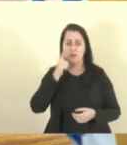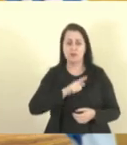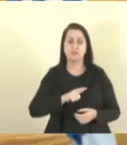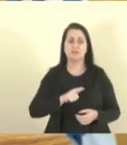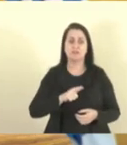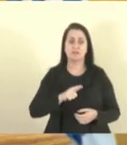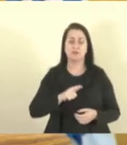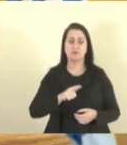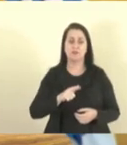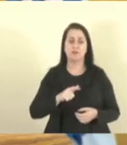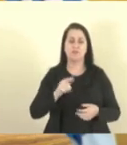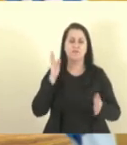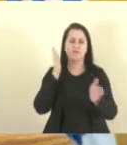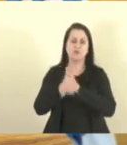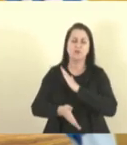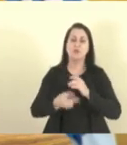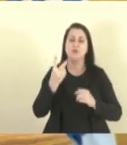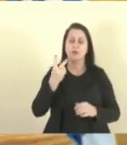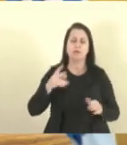conseguiram fugir,